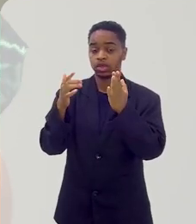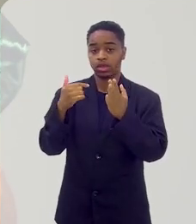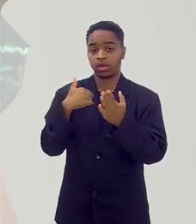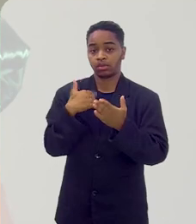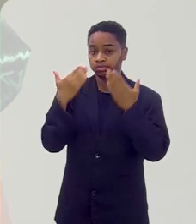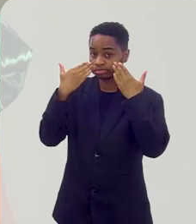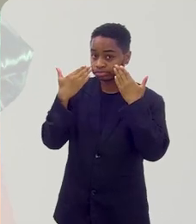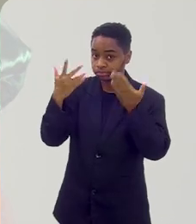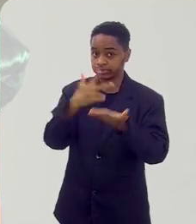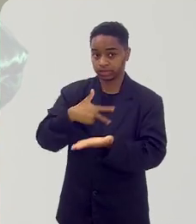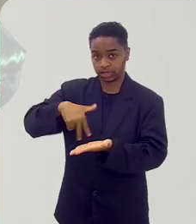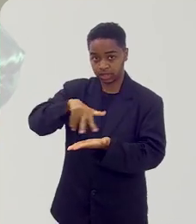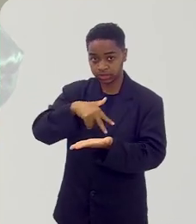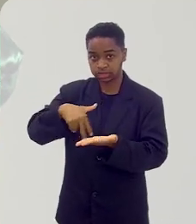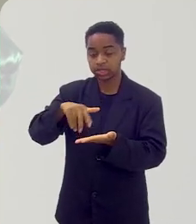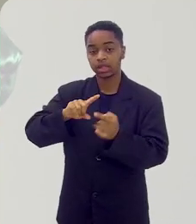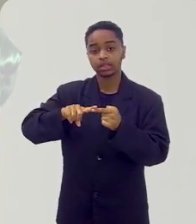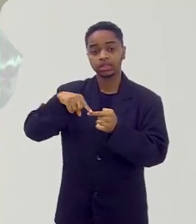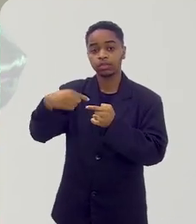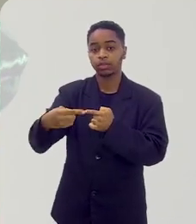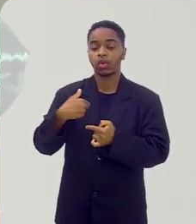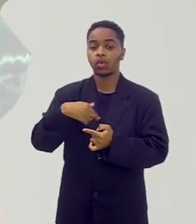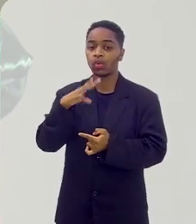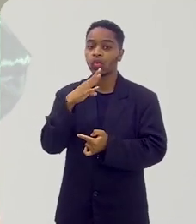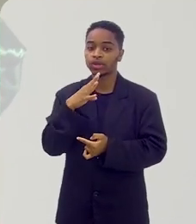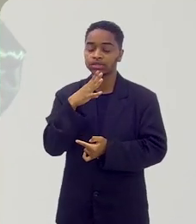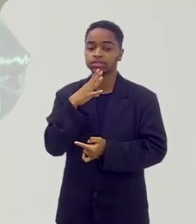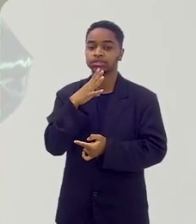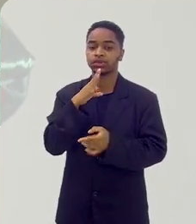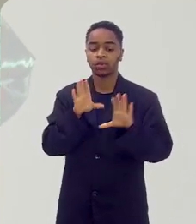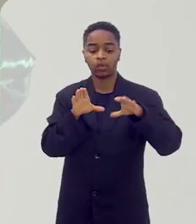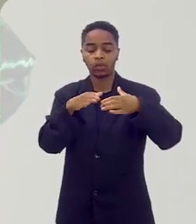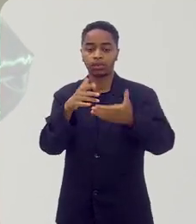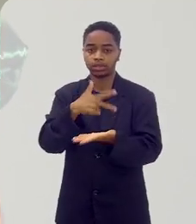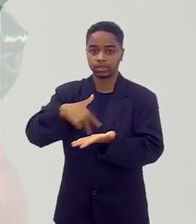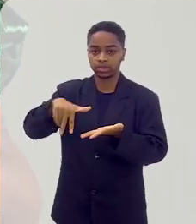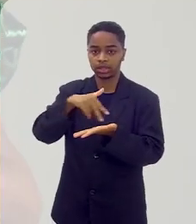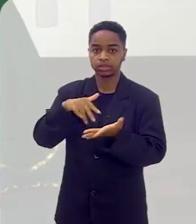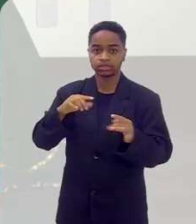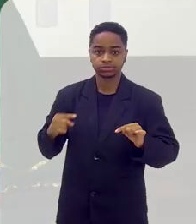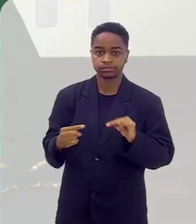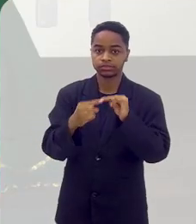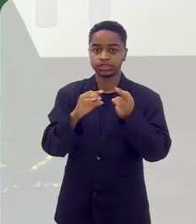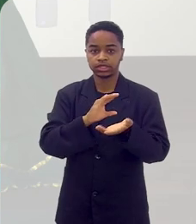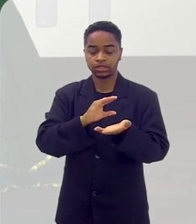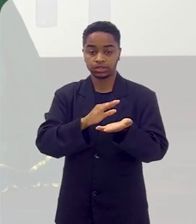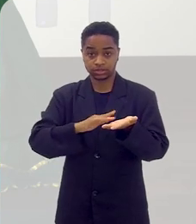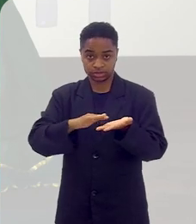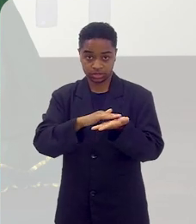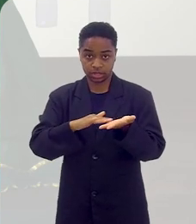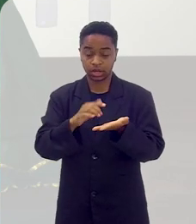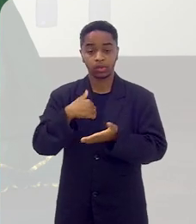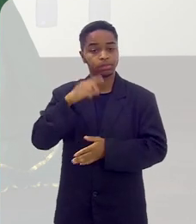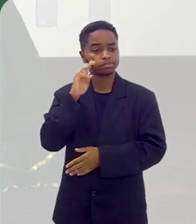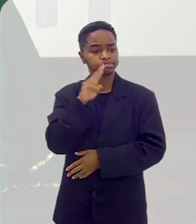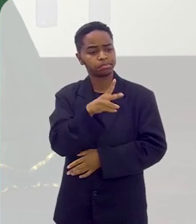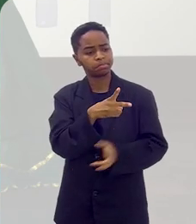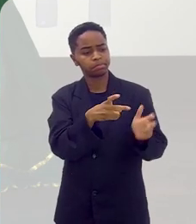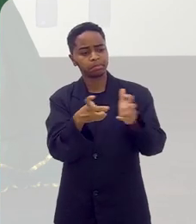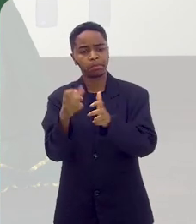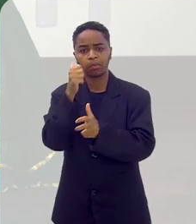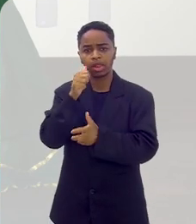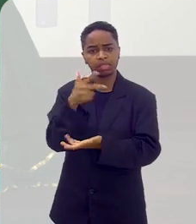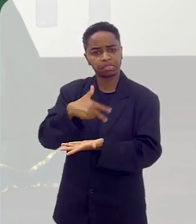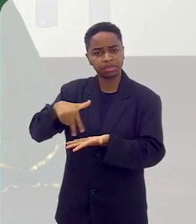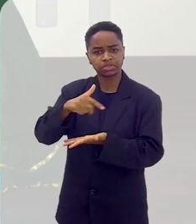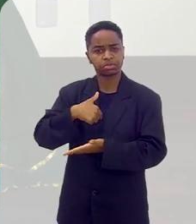eu tava me apresentando com essa dança, eu conheci a dança cigana. Assim, eu vi as mulheres dançando, se